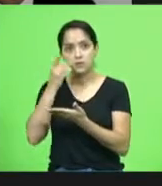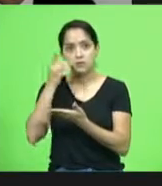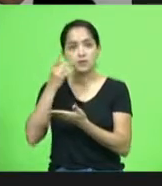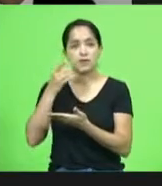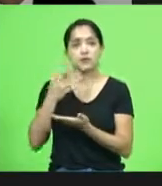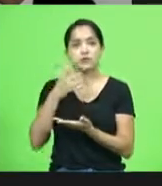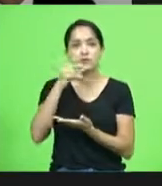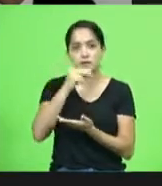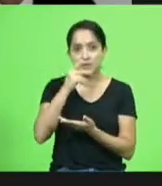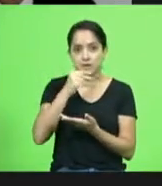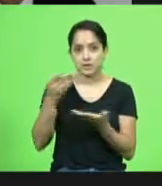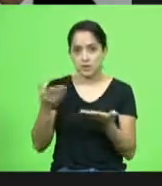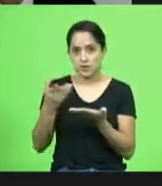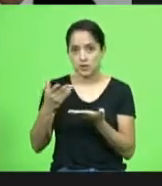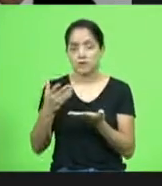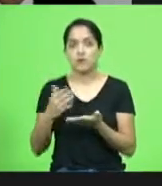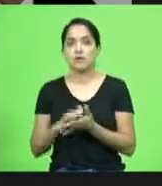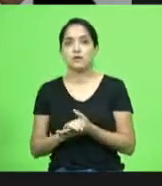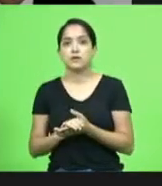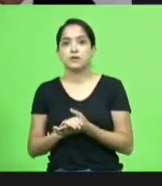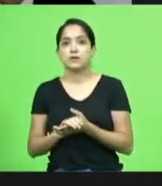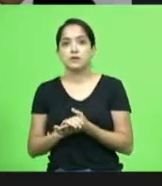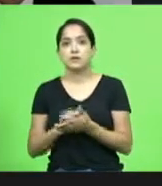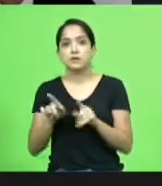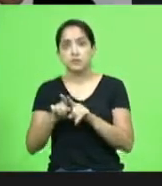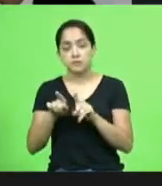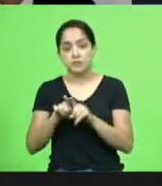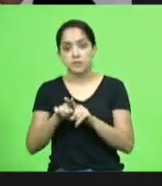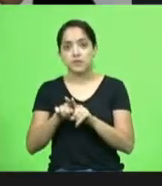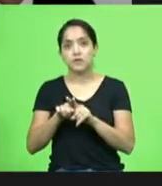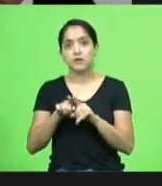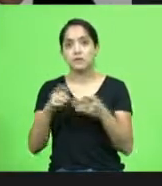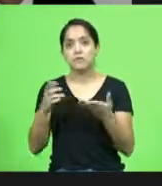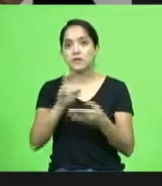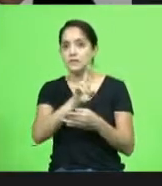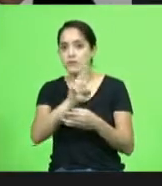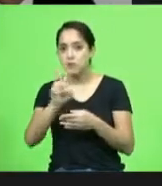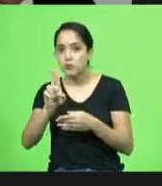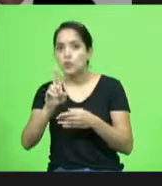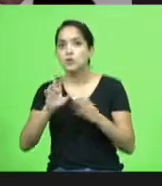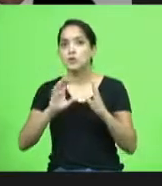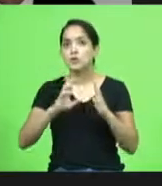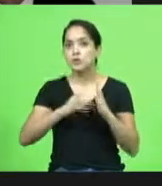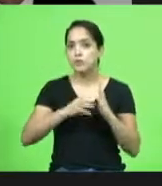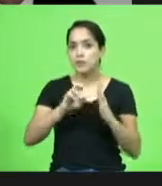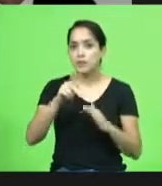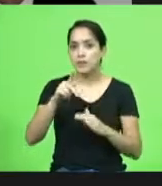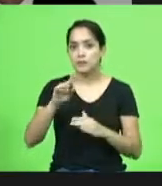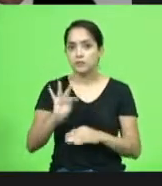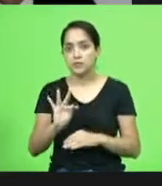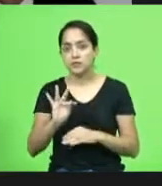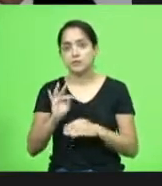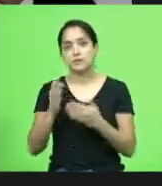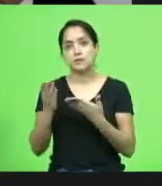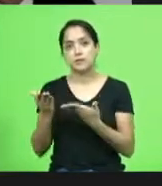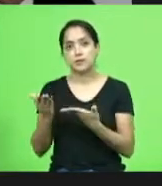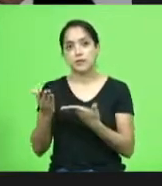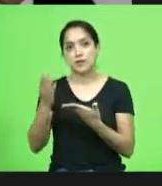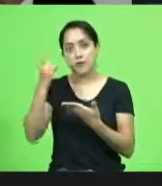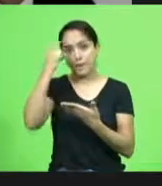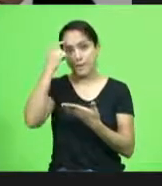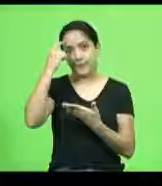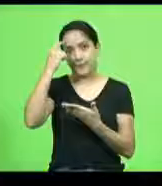presencialmente mas quero fazê-la em nome de toda a bancada do PT eu penso que